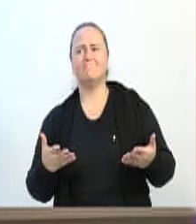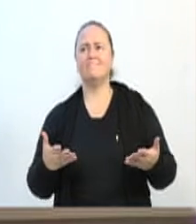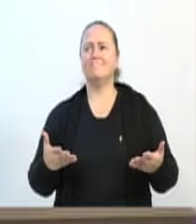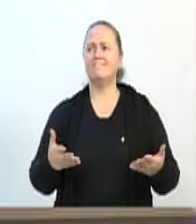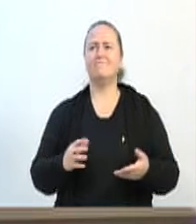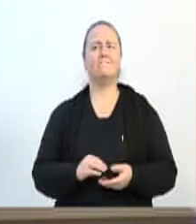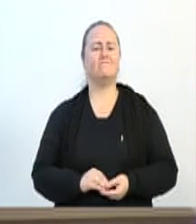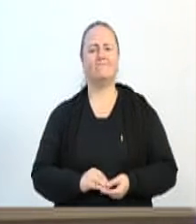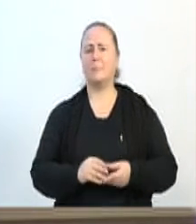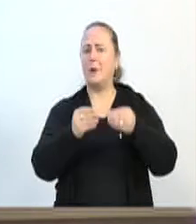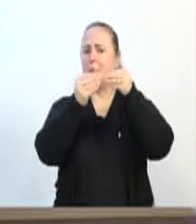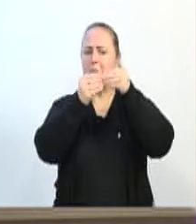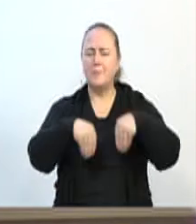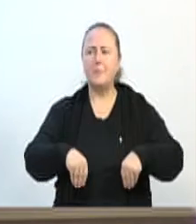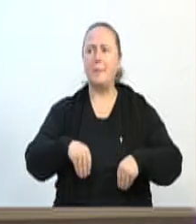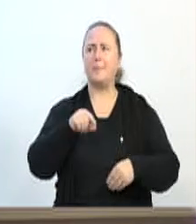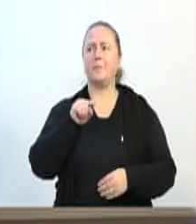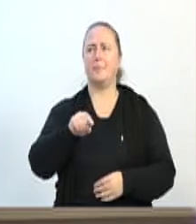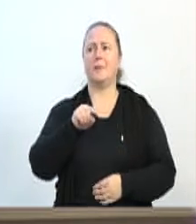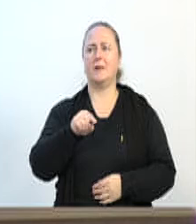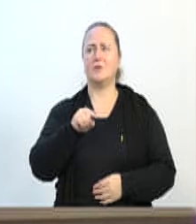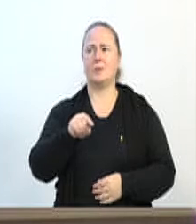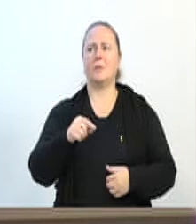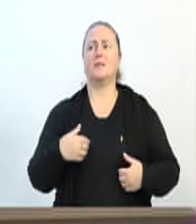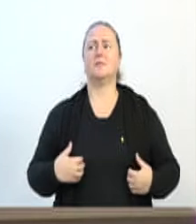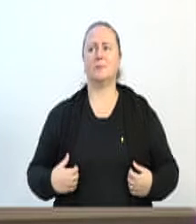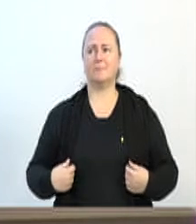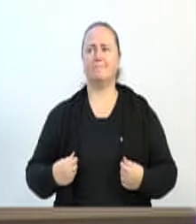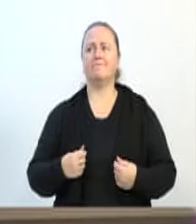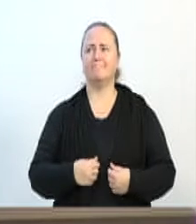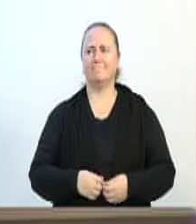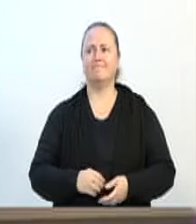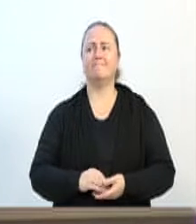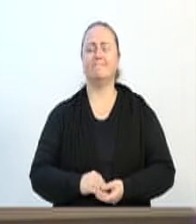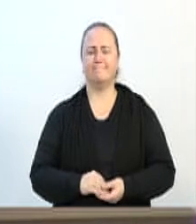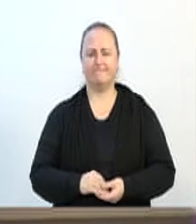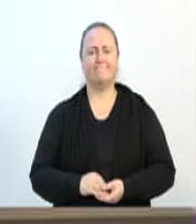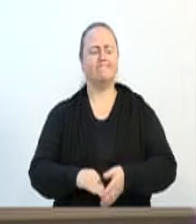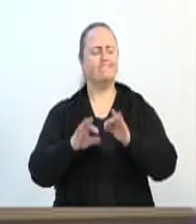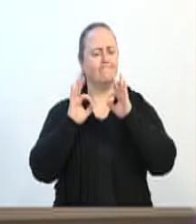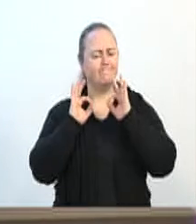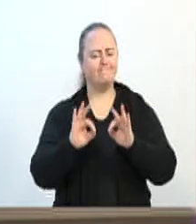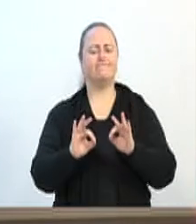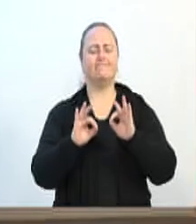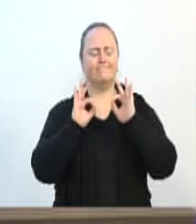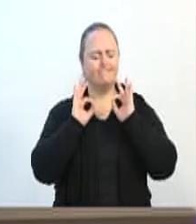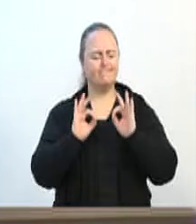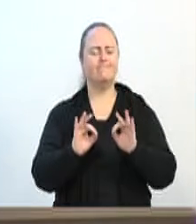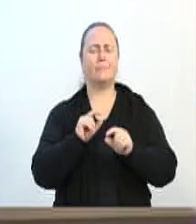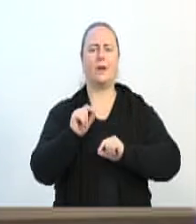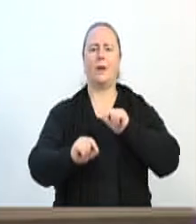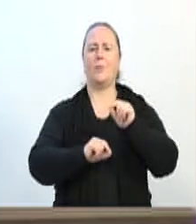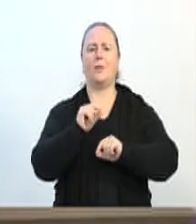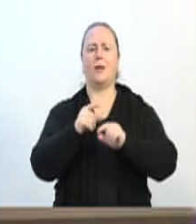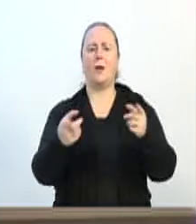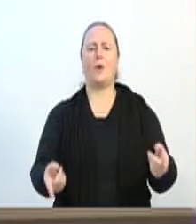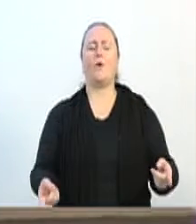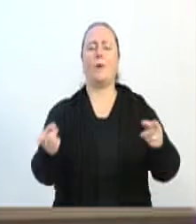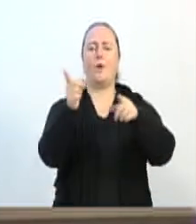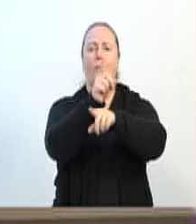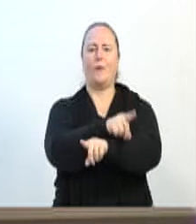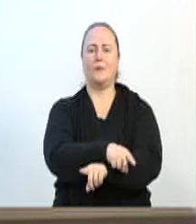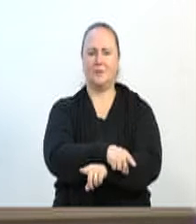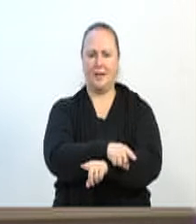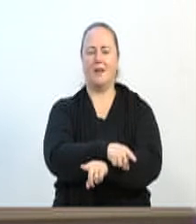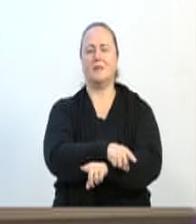grande prejuízo que nós tivemos quanto cidade, porque, de fato, foi-se feito o efeito contrário na outra